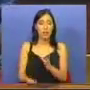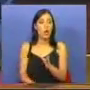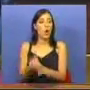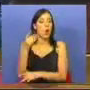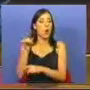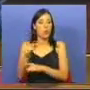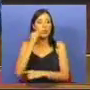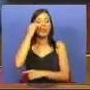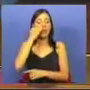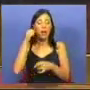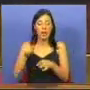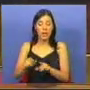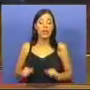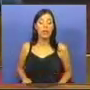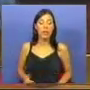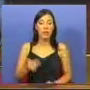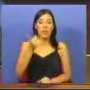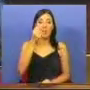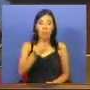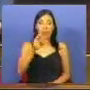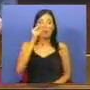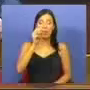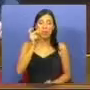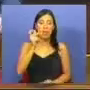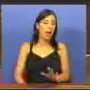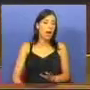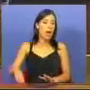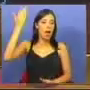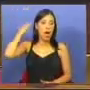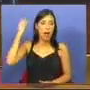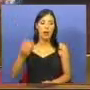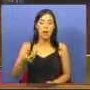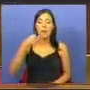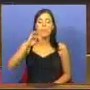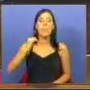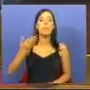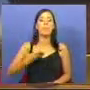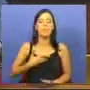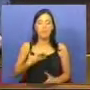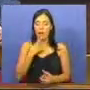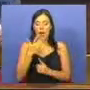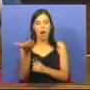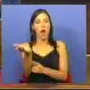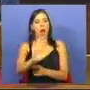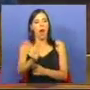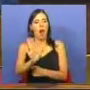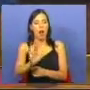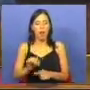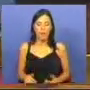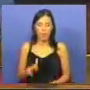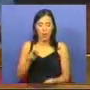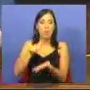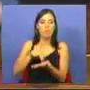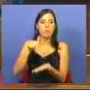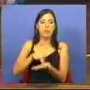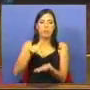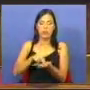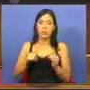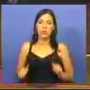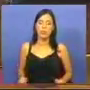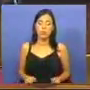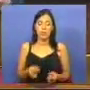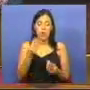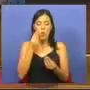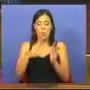origem desta crise. Quando há 20, há 30 anos, os socialdemocratas abdicaram da sua posição de